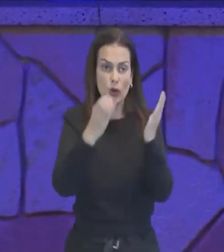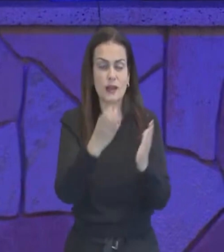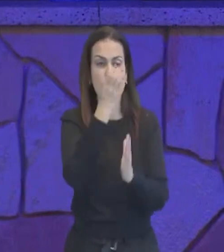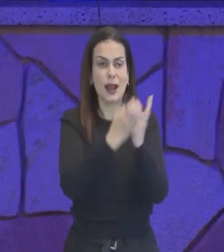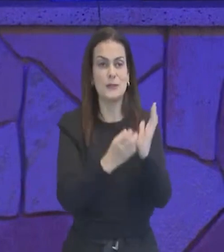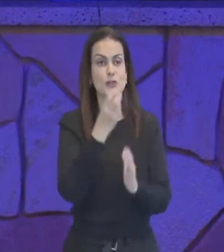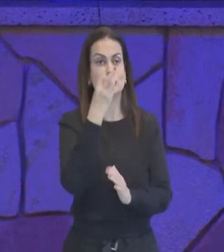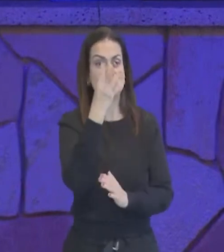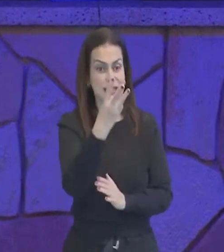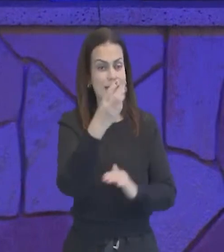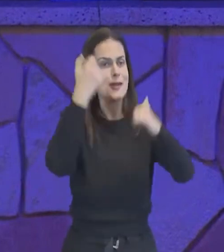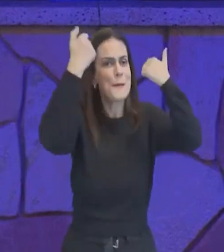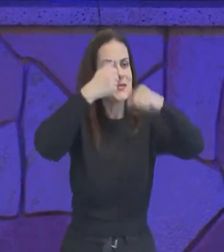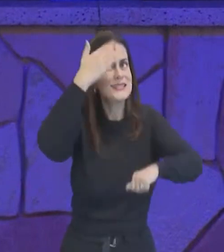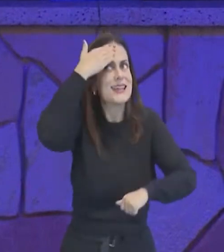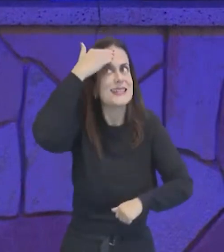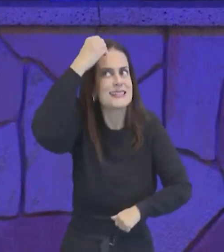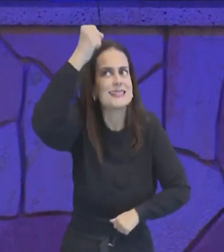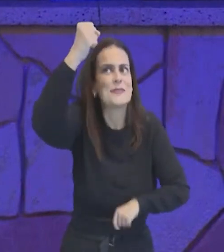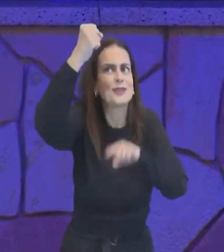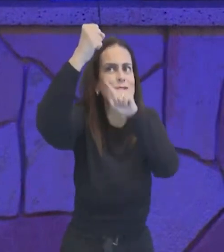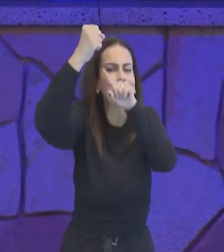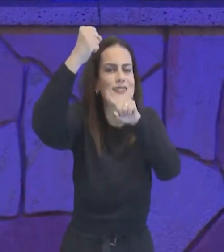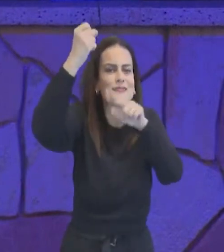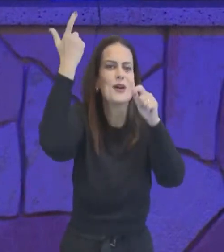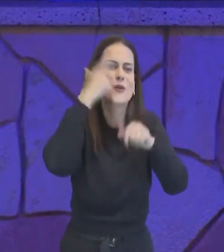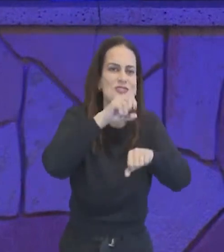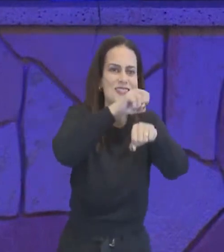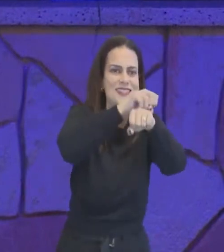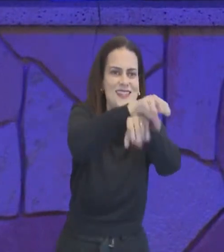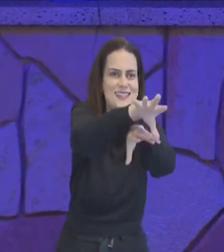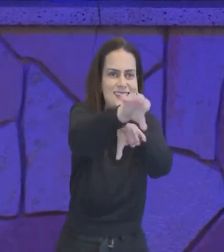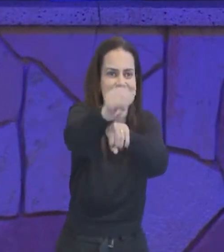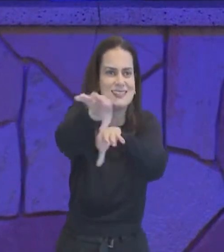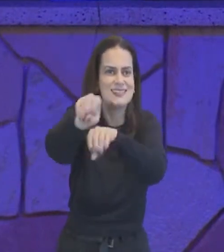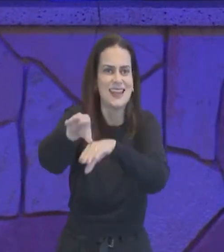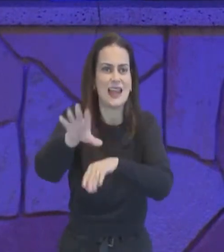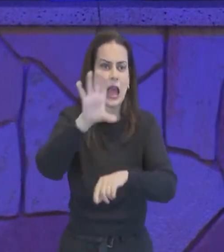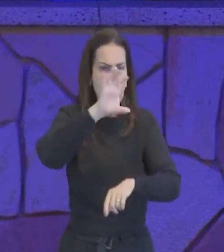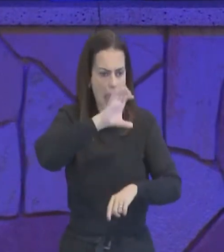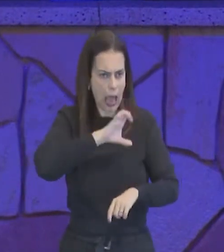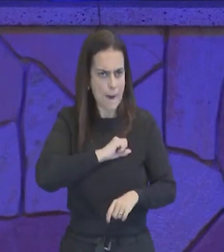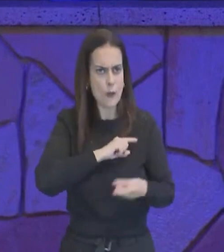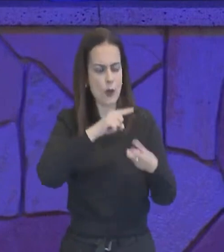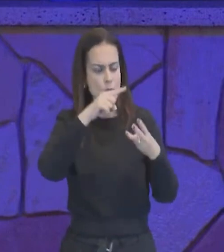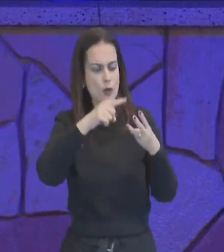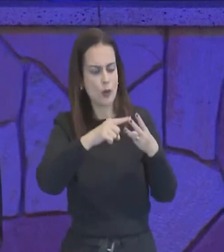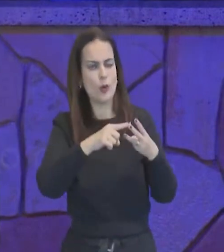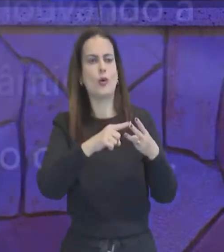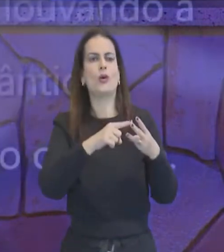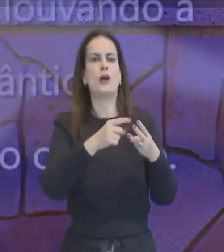sabedoria, ensinar, com amor, com cuidado, com respeito,